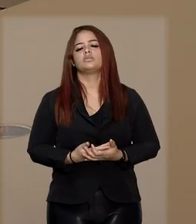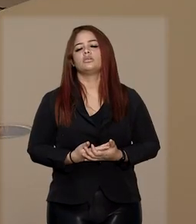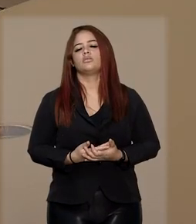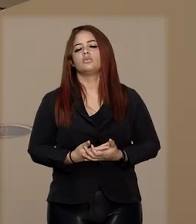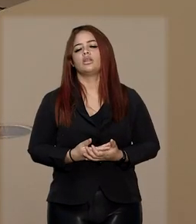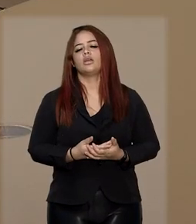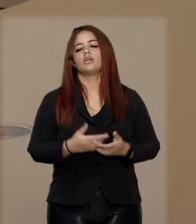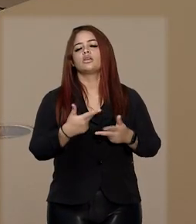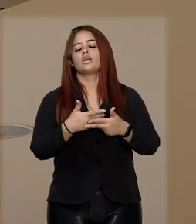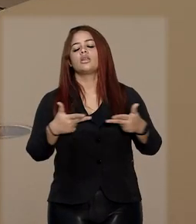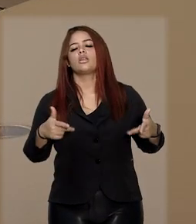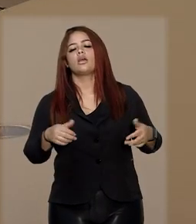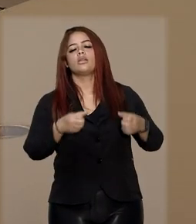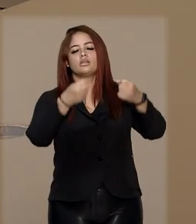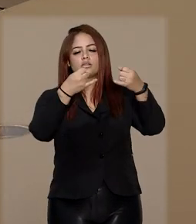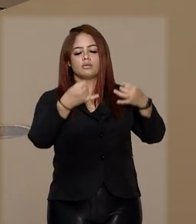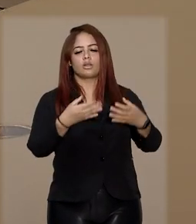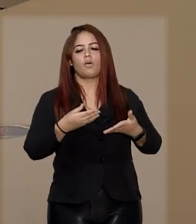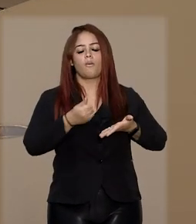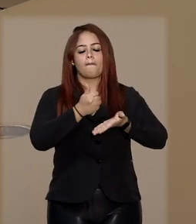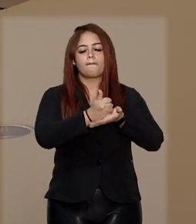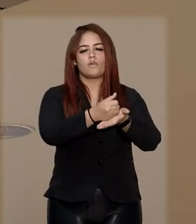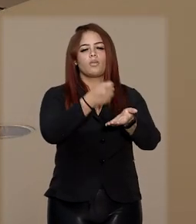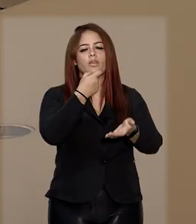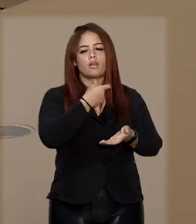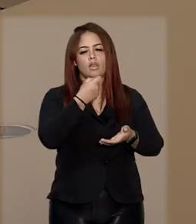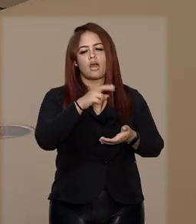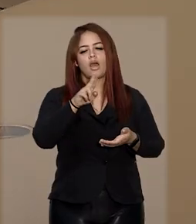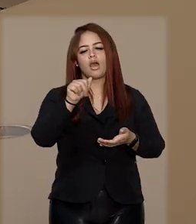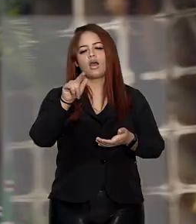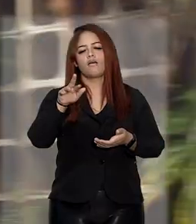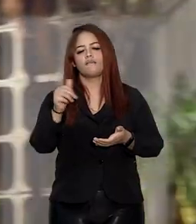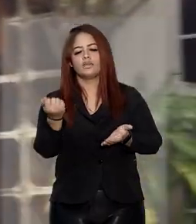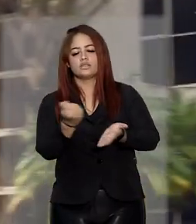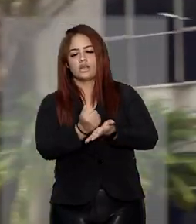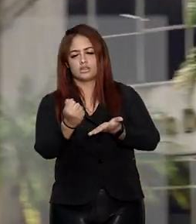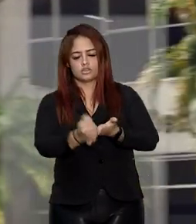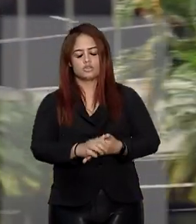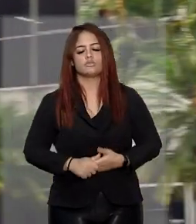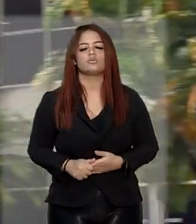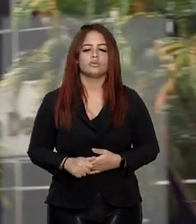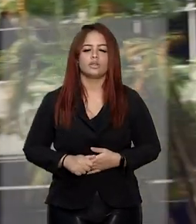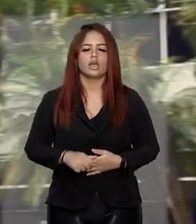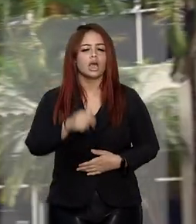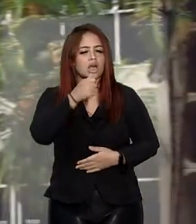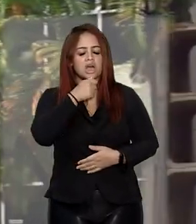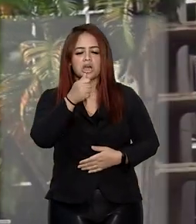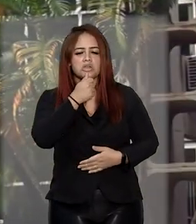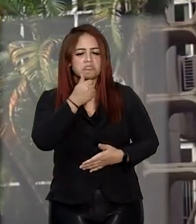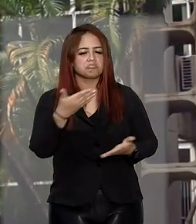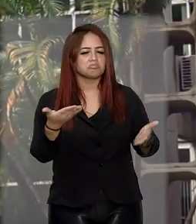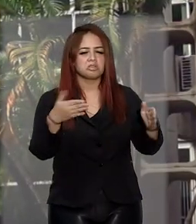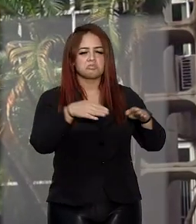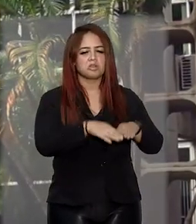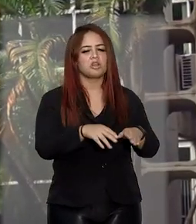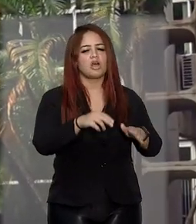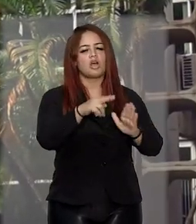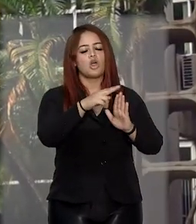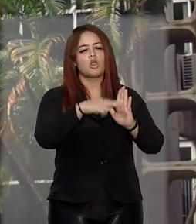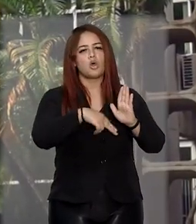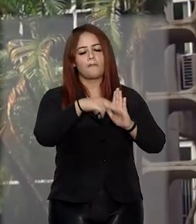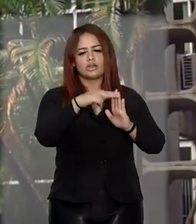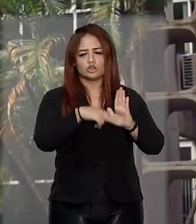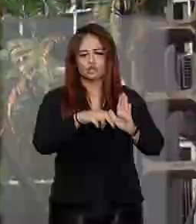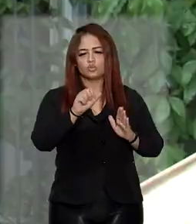tratam do fornecimento de medicamento registrado na Anvisa, ainda que não incorporado em atos normativos do SUS